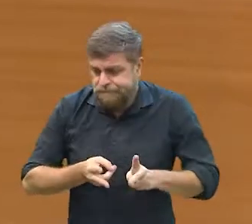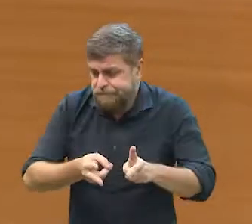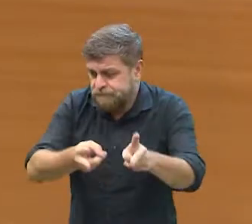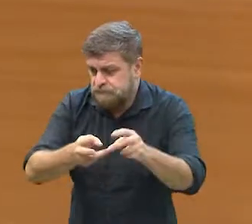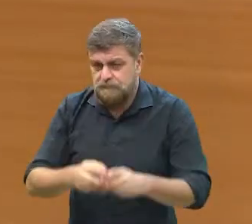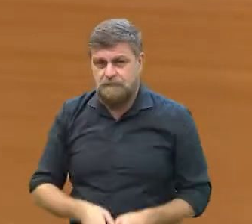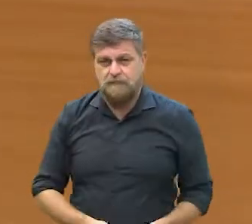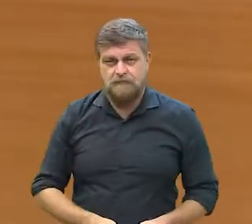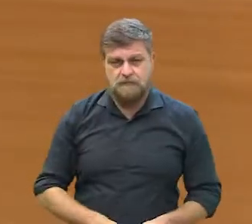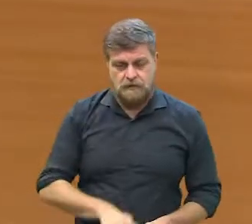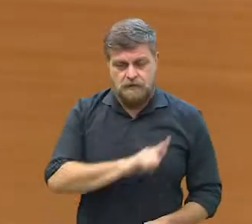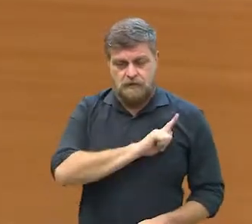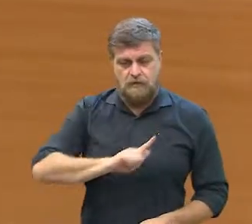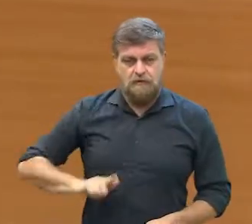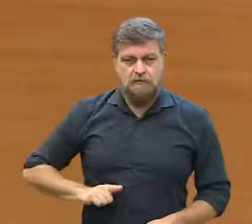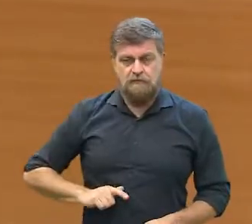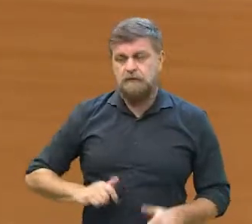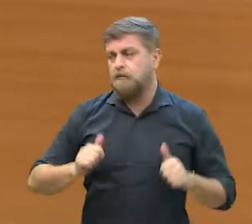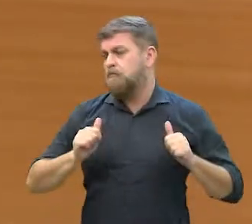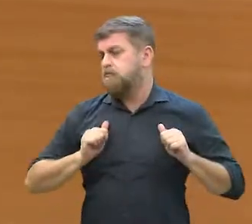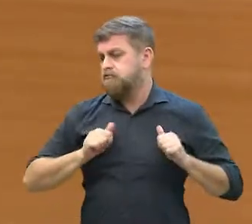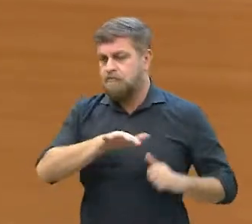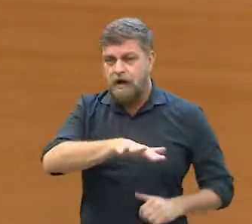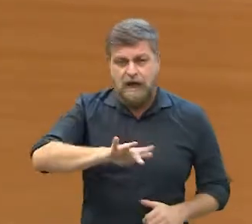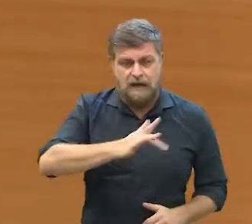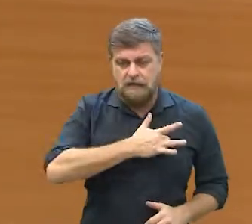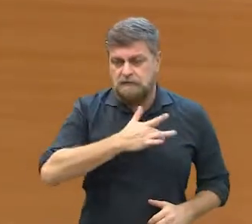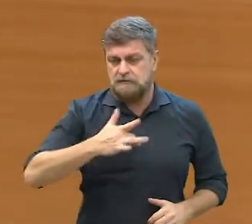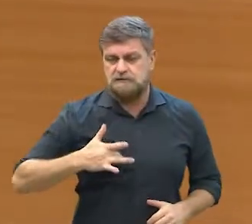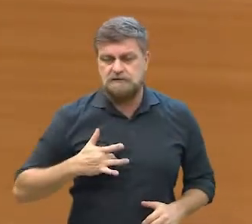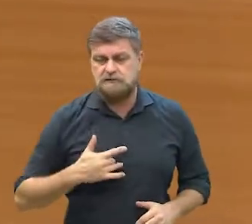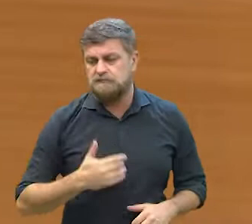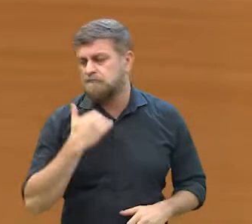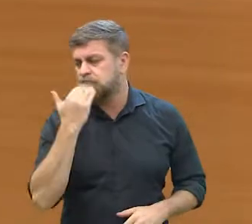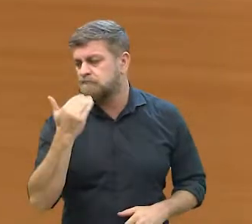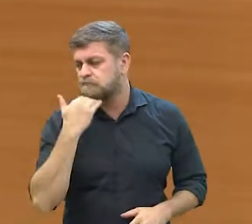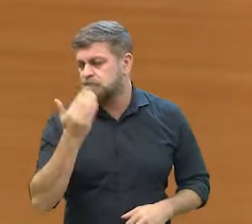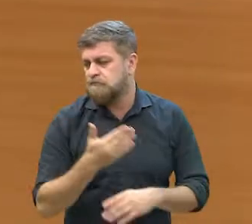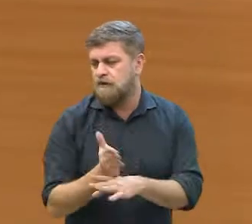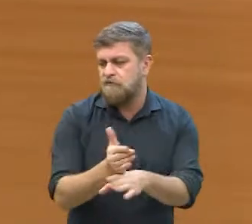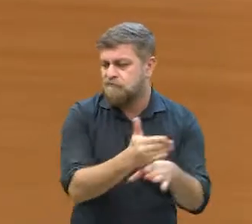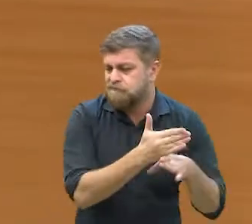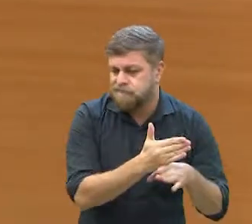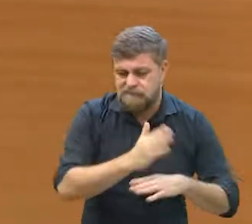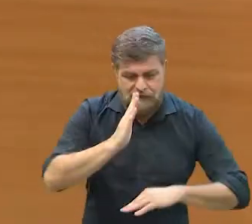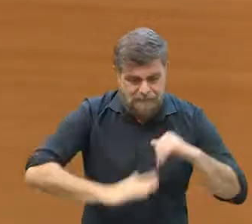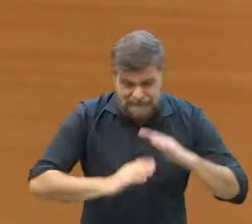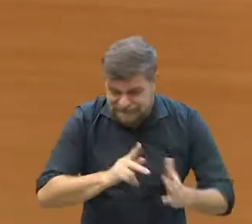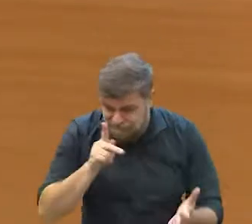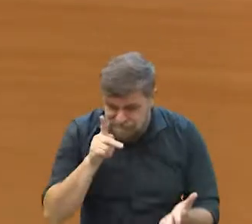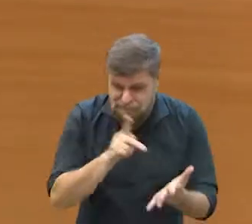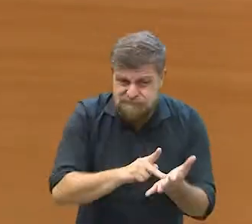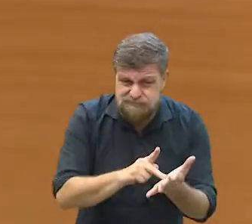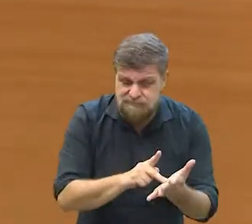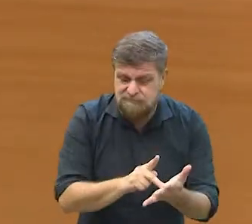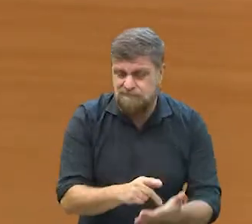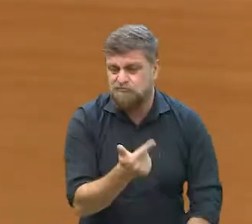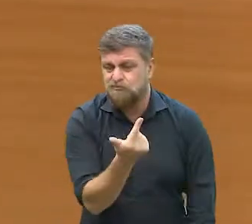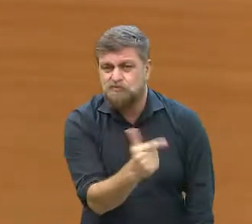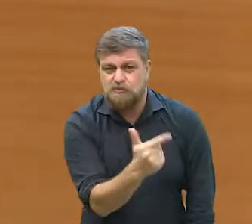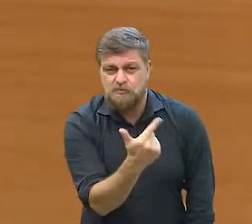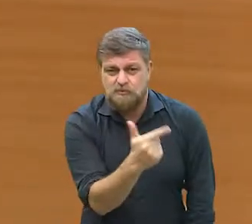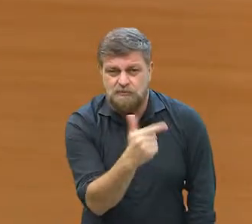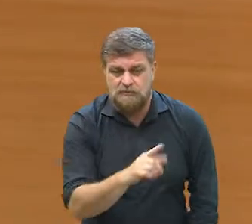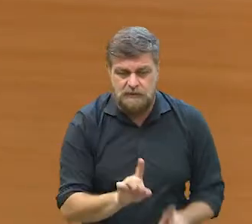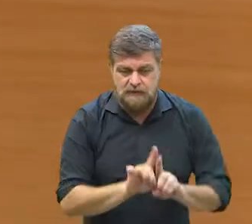o governo não toma uma medida sanitária mais robusta, no sentido de